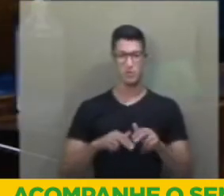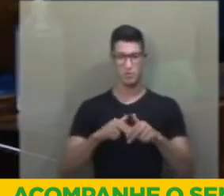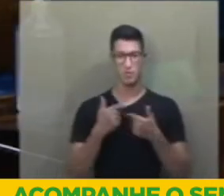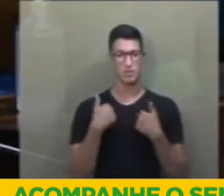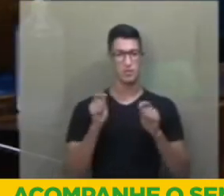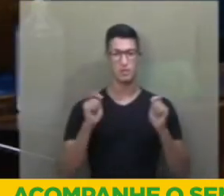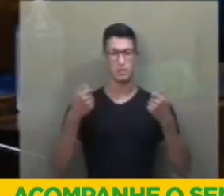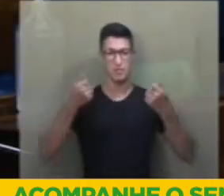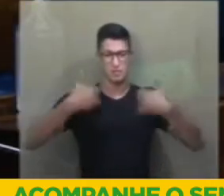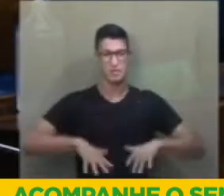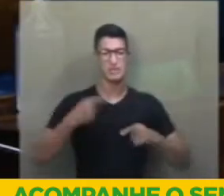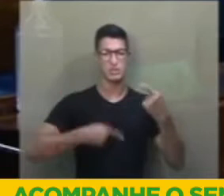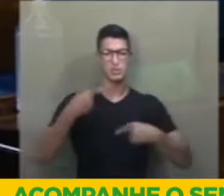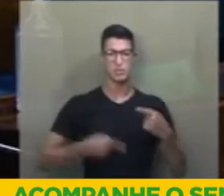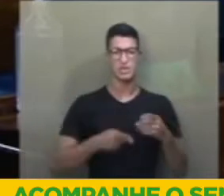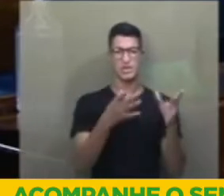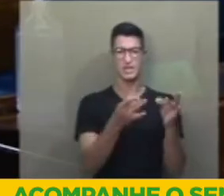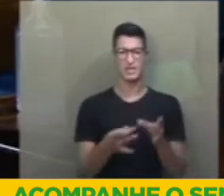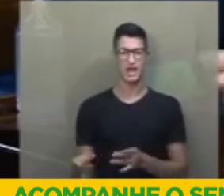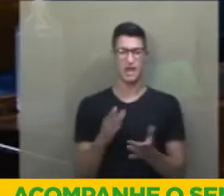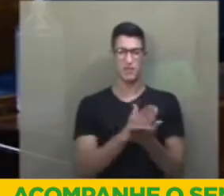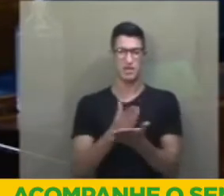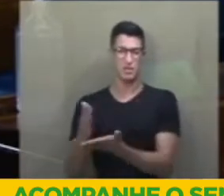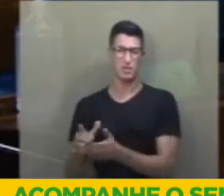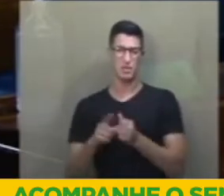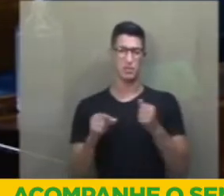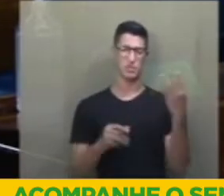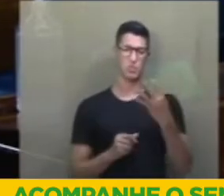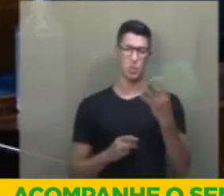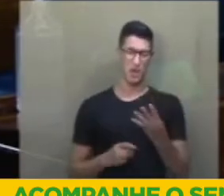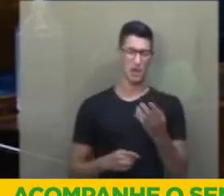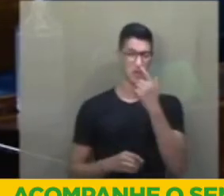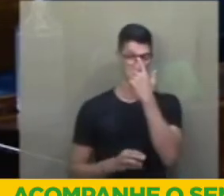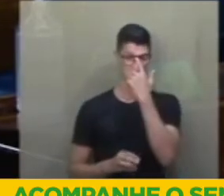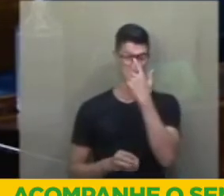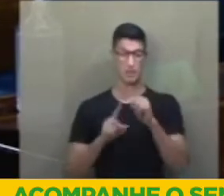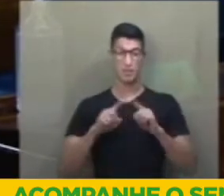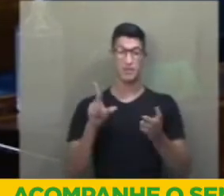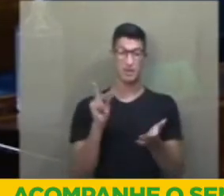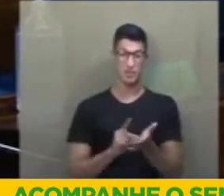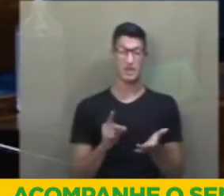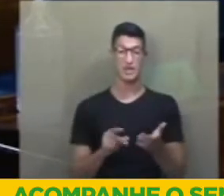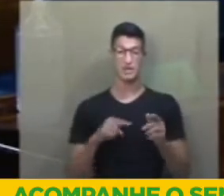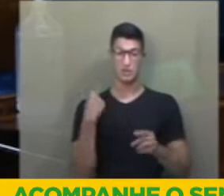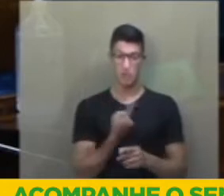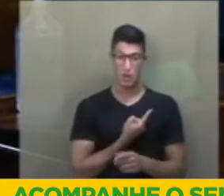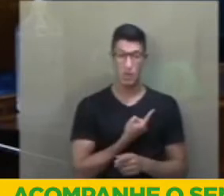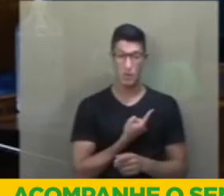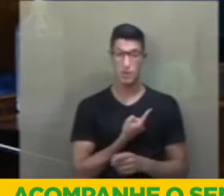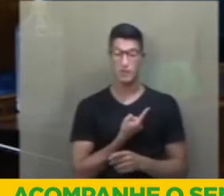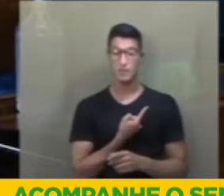eu não deveria nem estar discutindo esses detalhes de fatiamento do artigo 4º. Na verdade, nós somos,